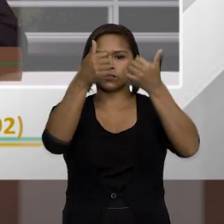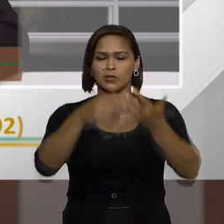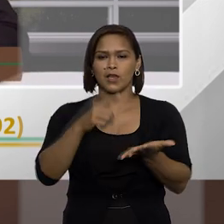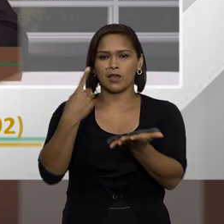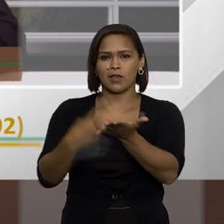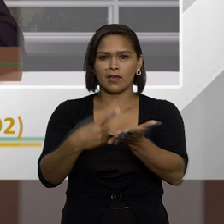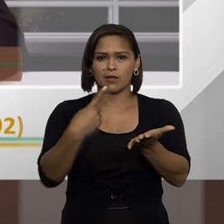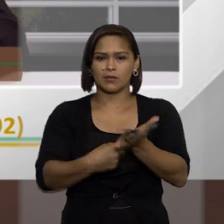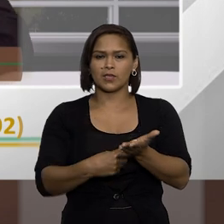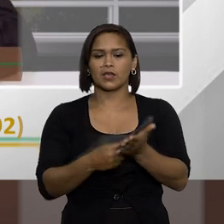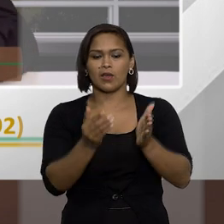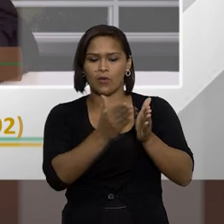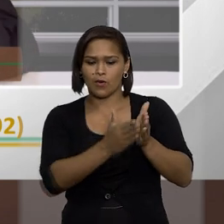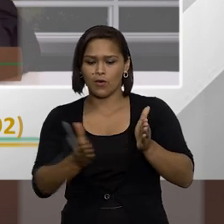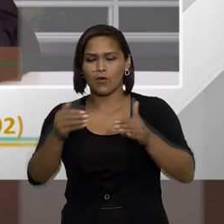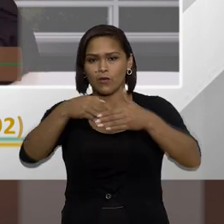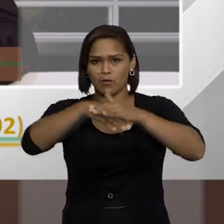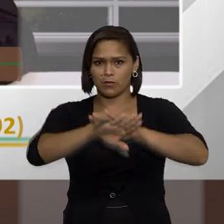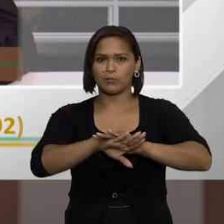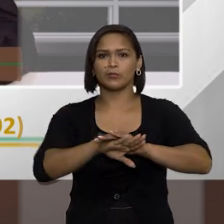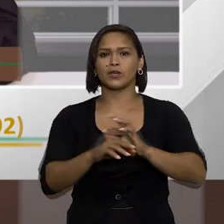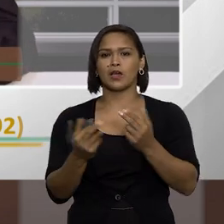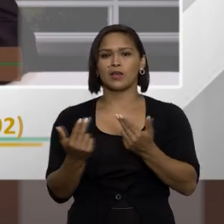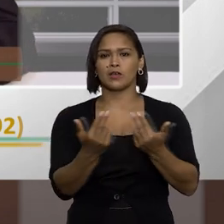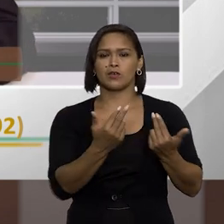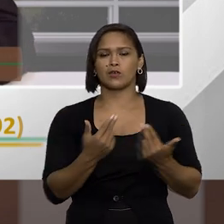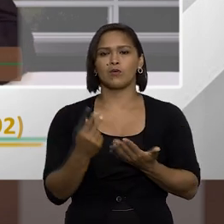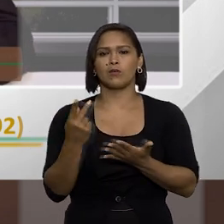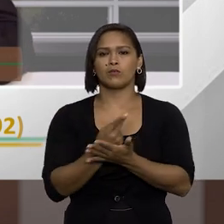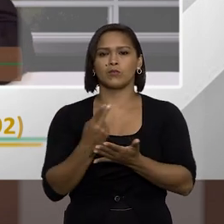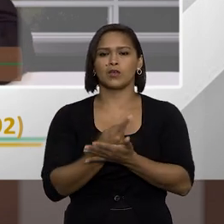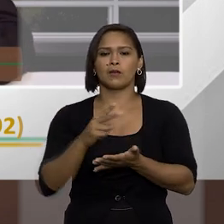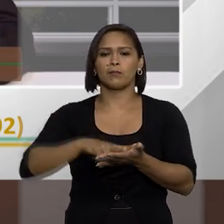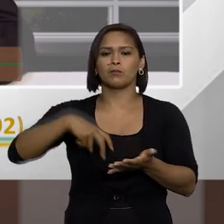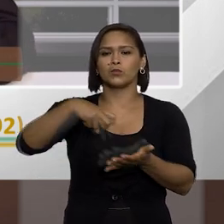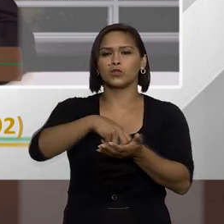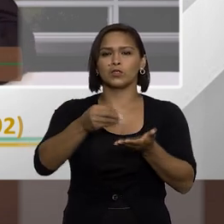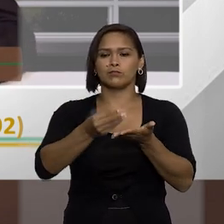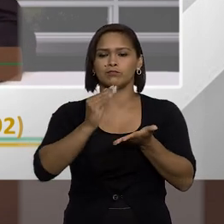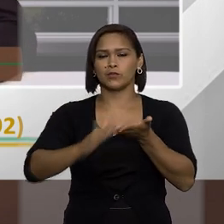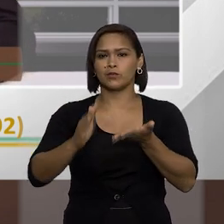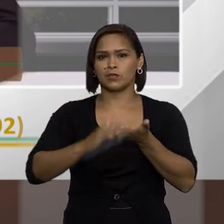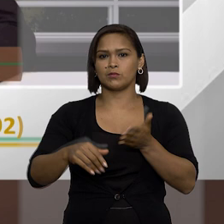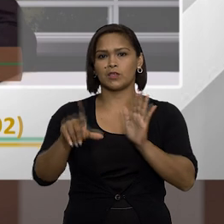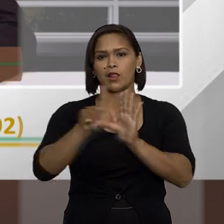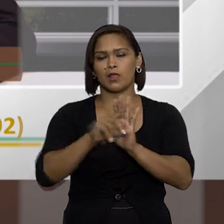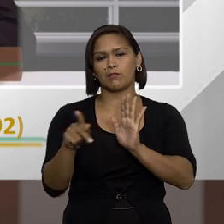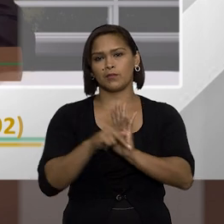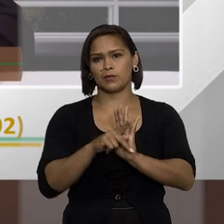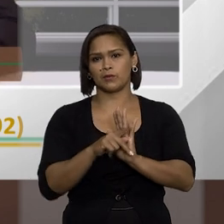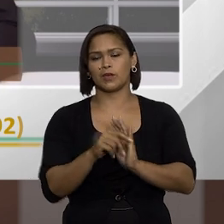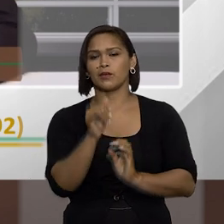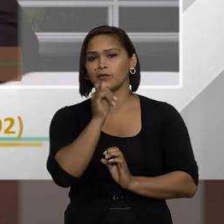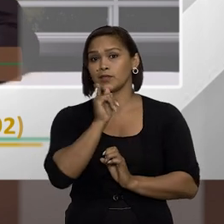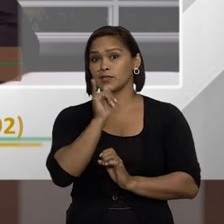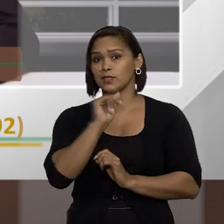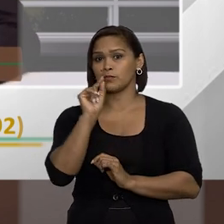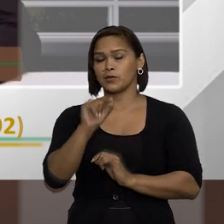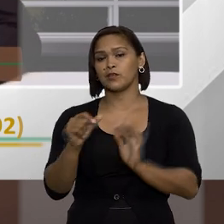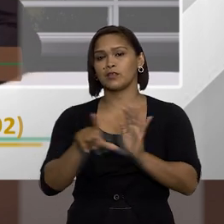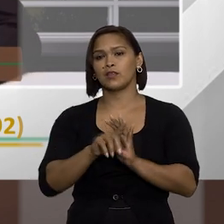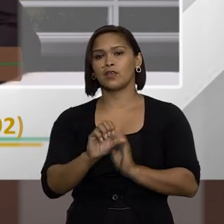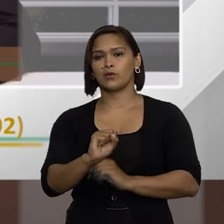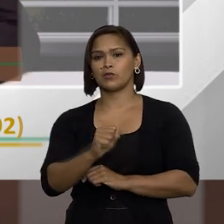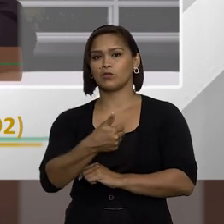diz que é aplicado o mesmo prazo prescricional para as infrações puníveis com demissão prevista em lei própria vou dar um exemplo